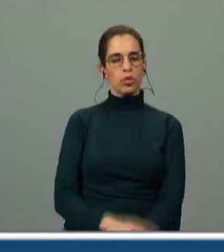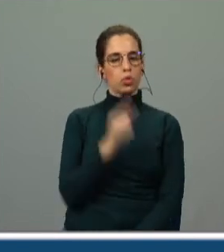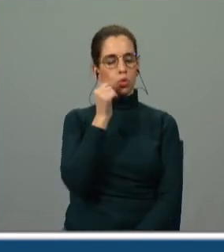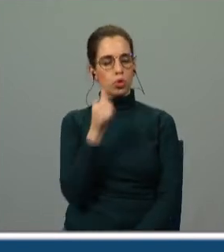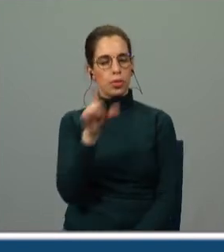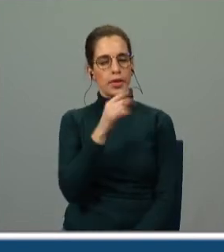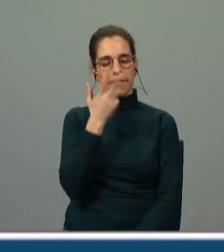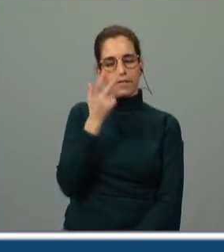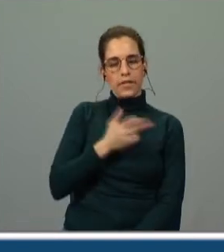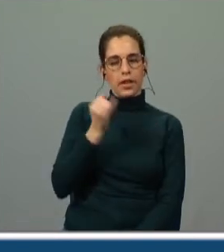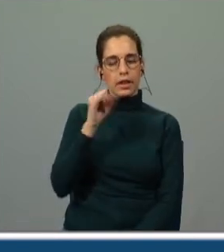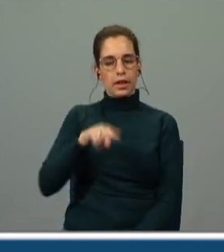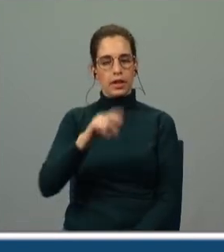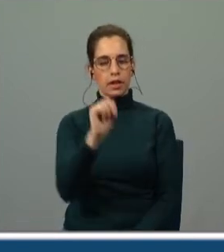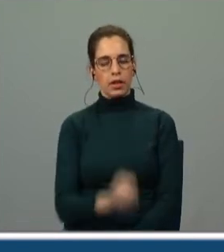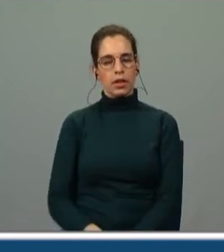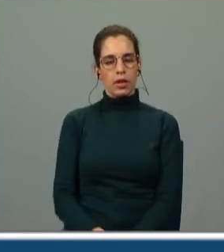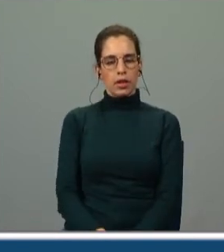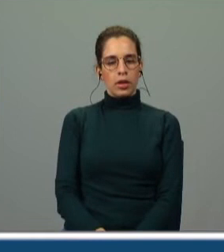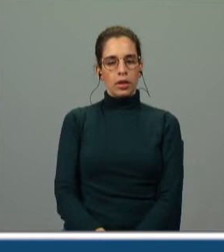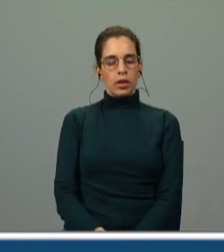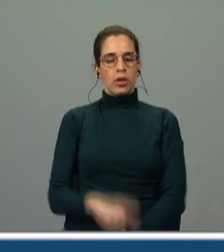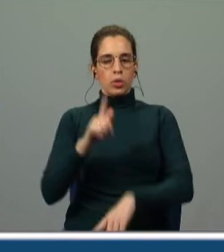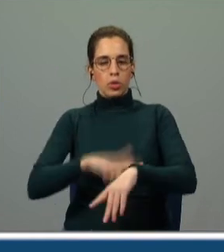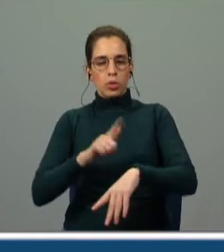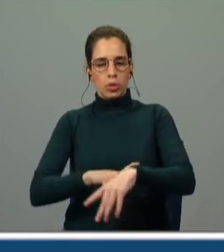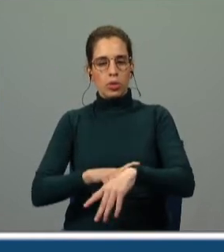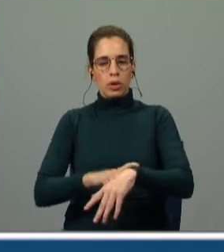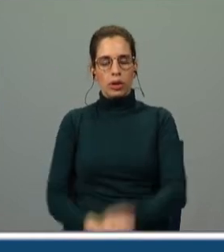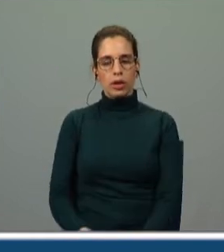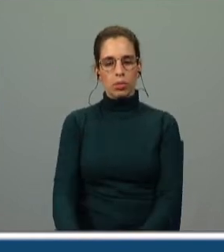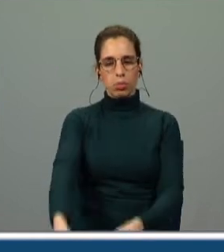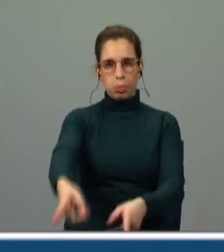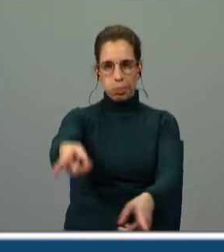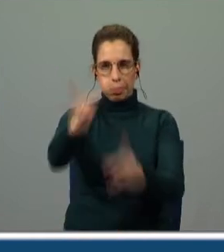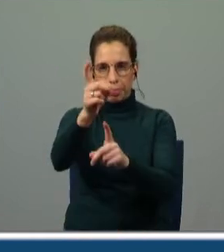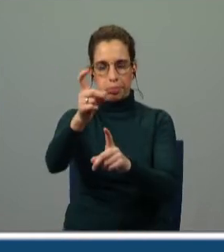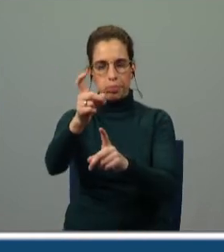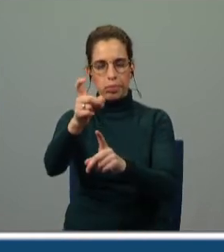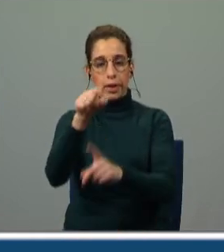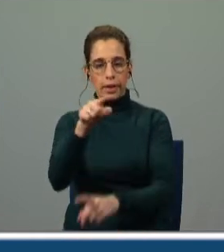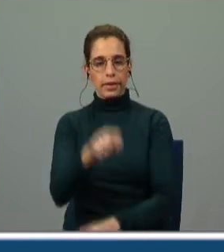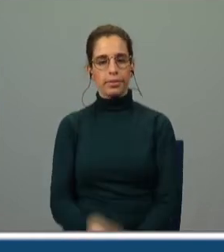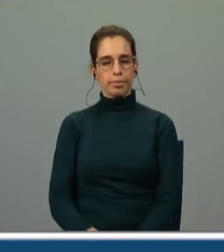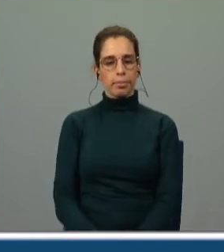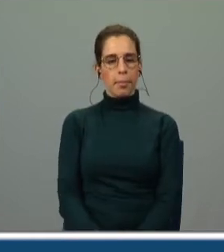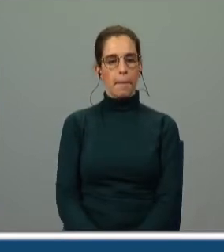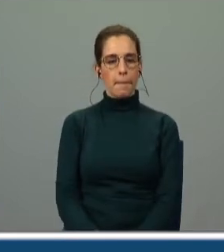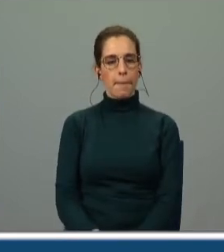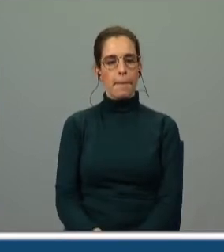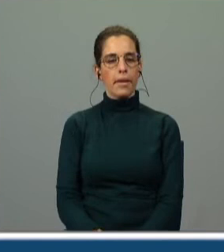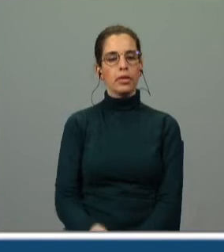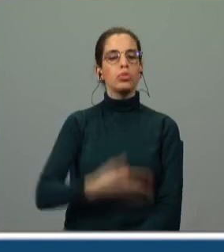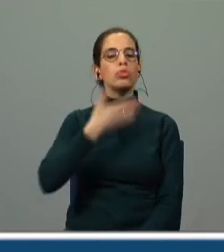e a fragilidade de Inês no momento em que eles a matam violentamente porque é aqui banham as espadas no seu